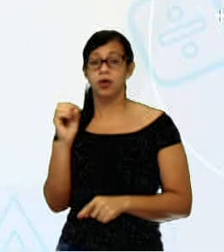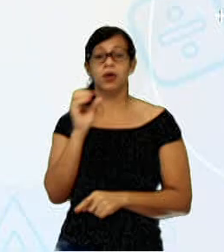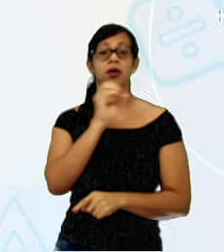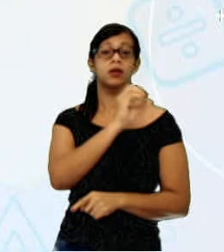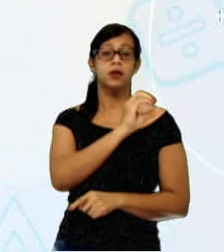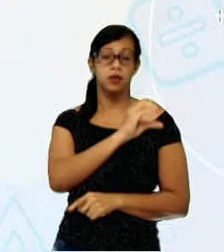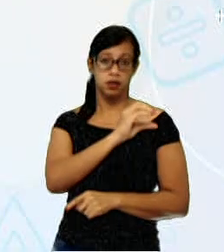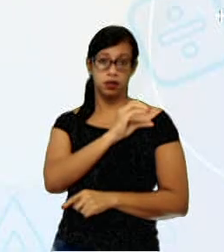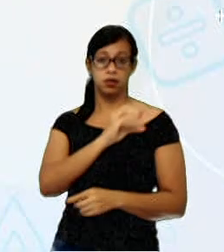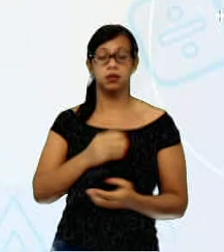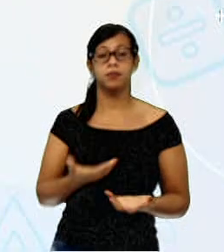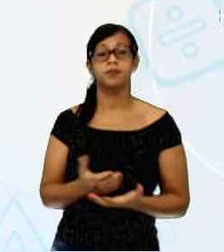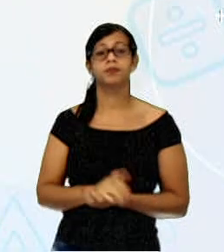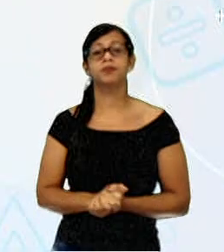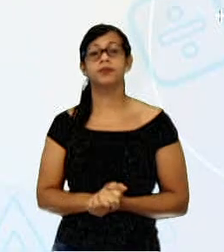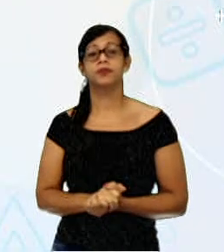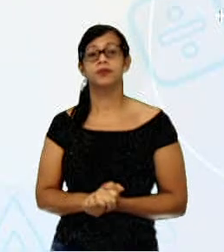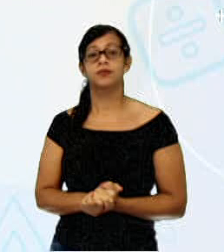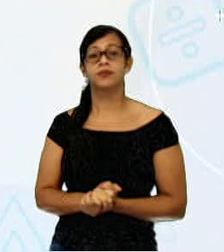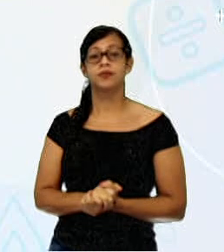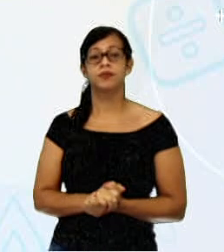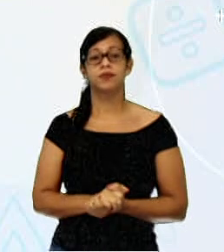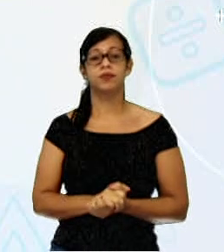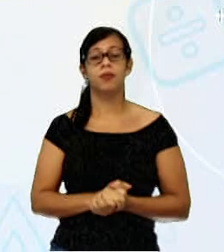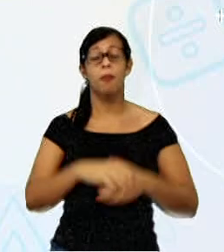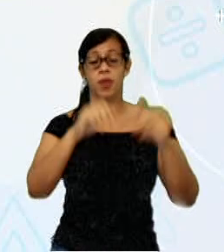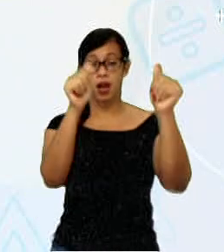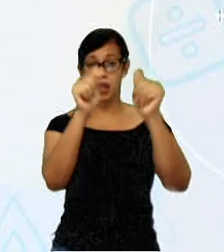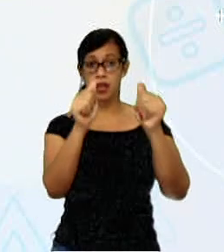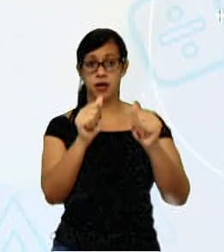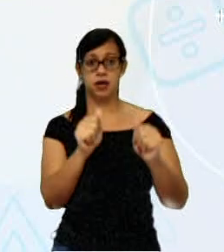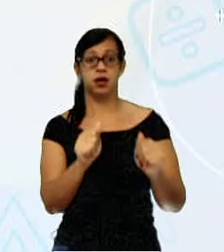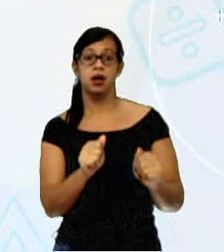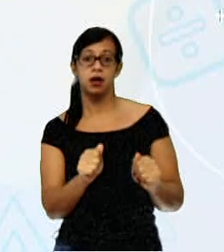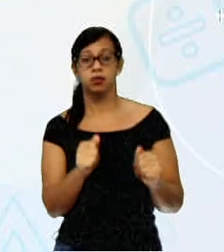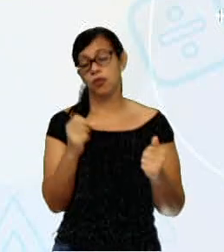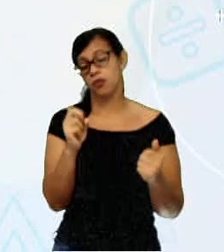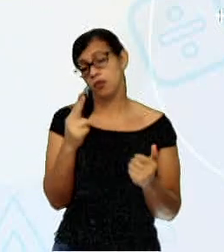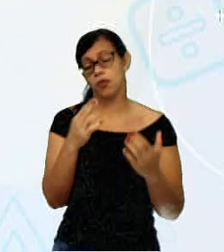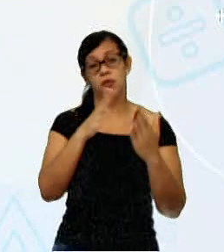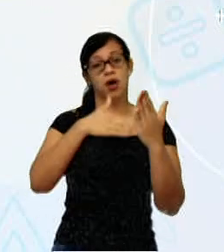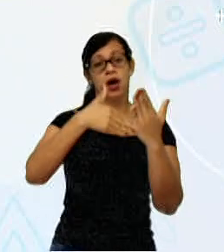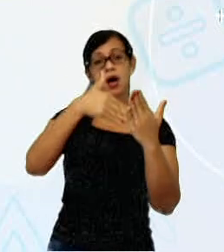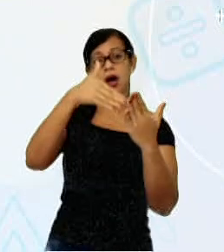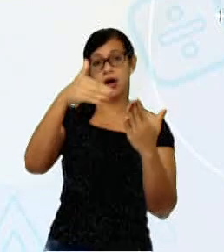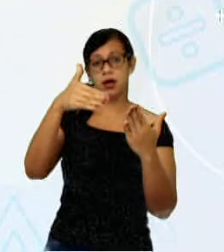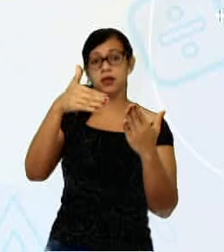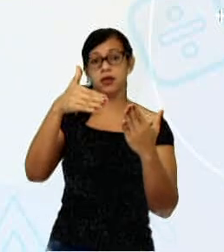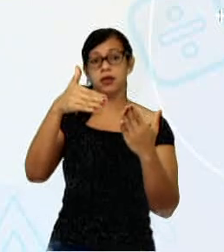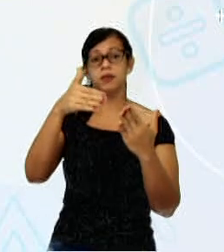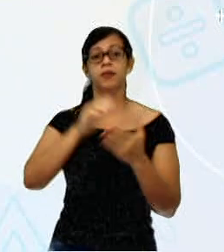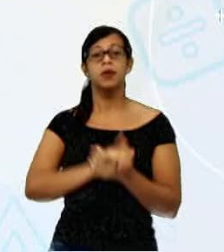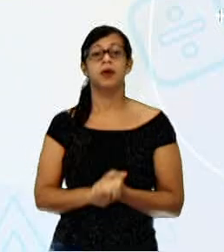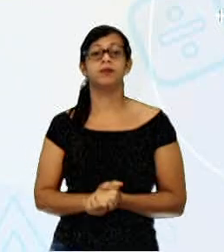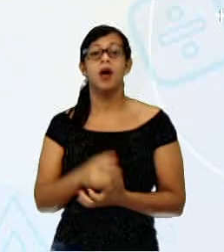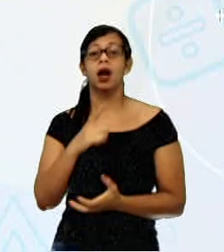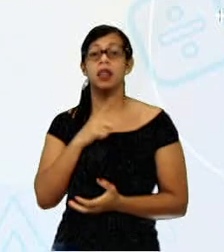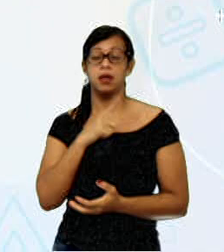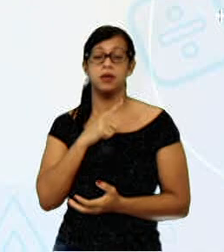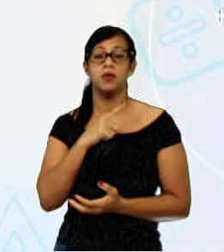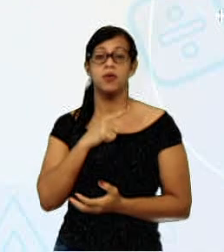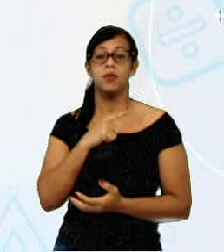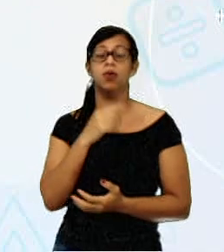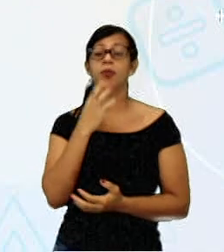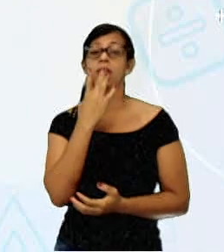Na arte oriental, há um tipo de tinta que apresenta como solvente a água, como pigmento a fuligem